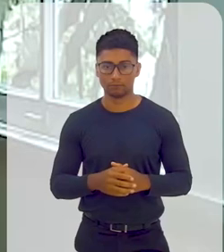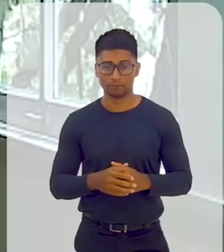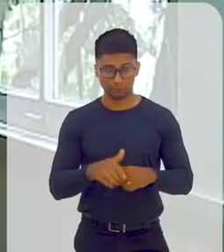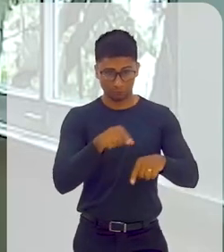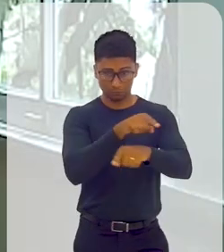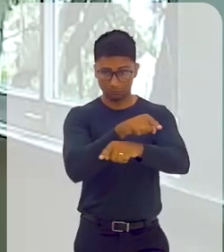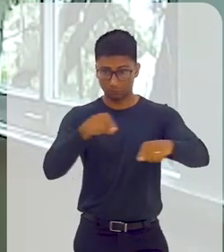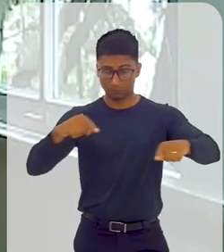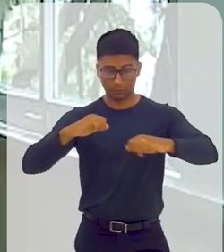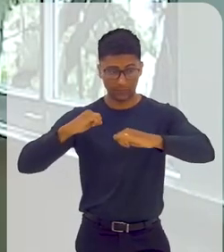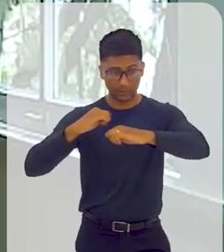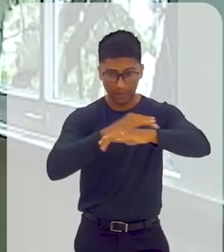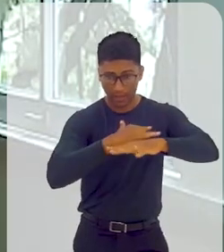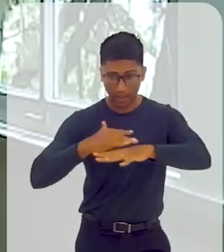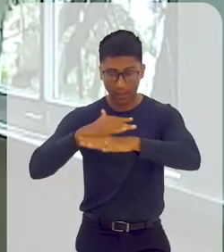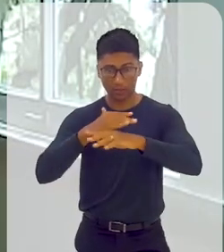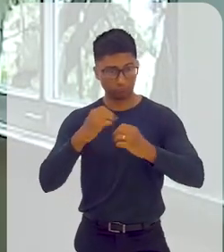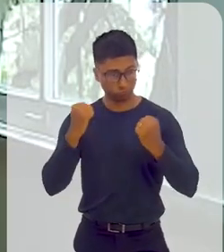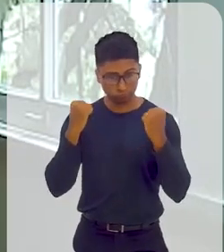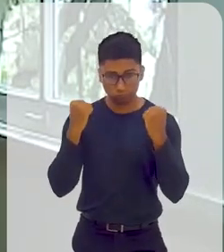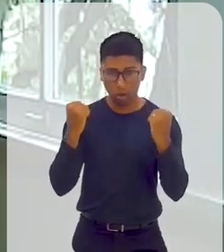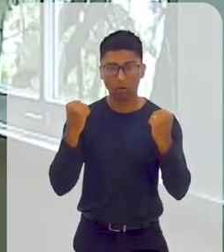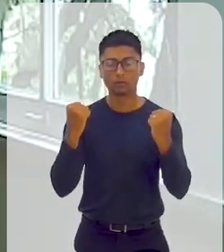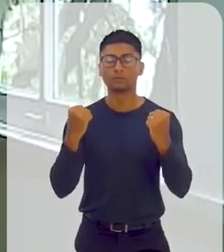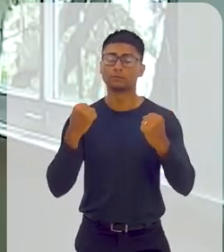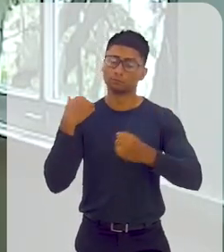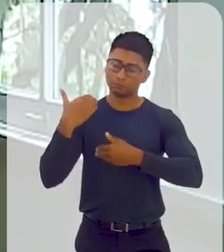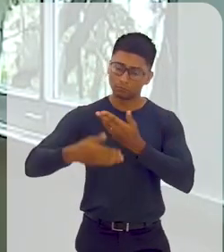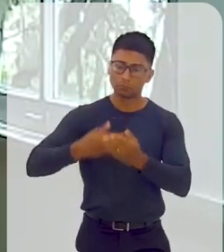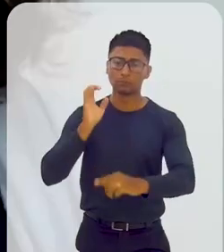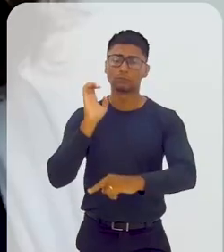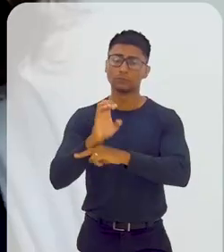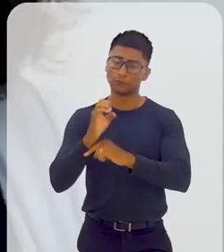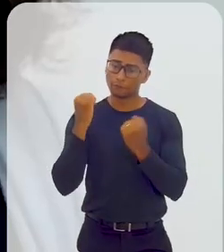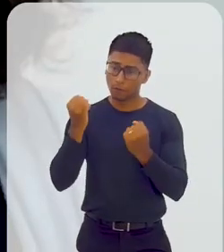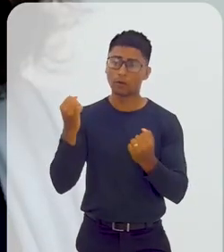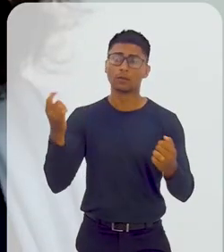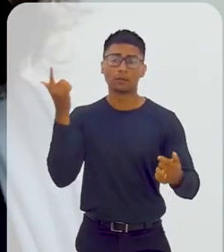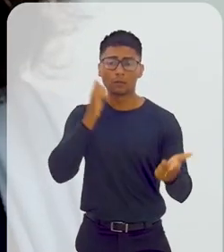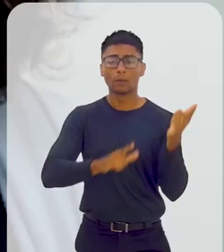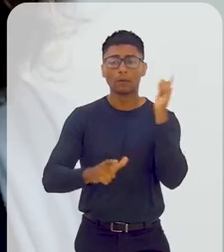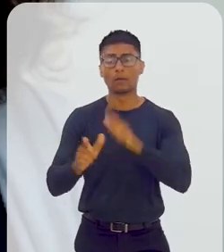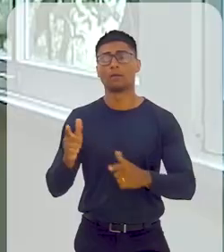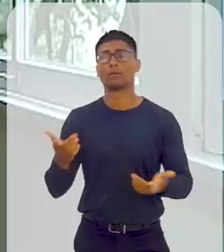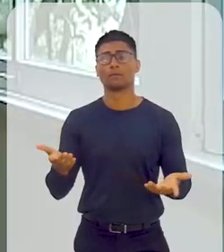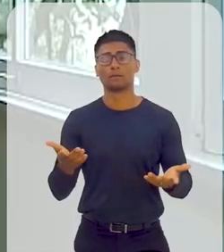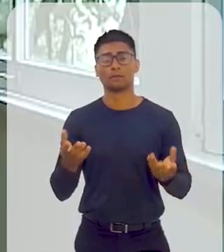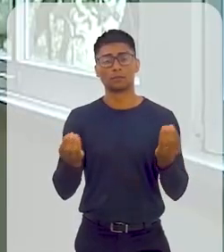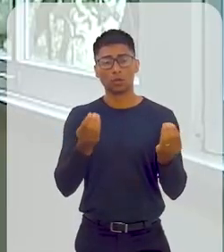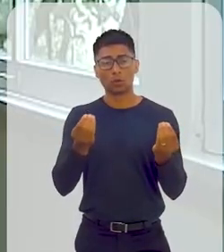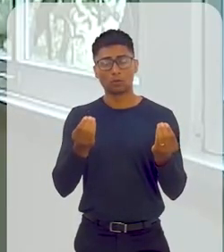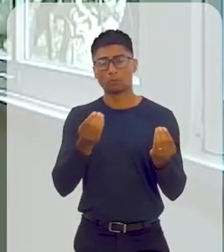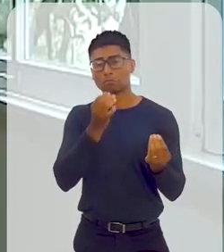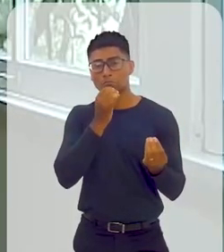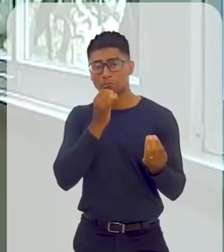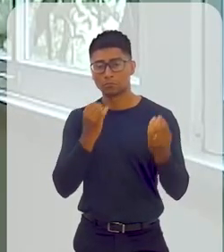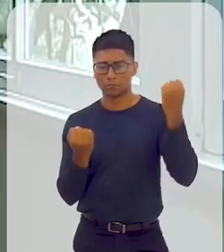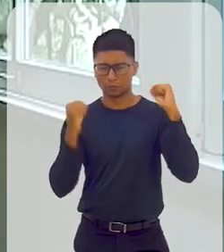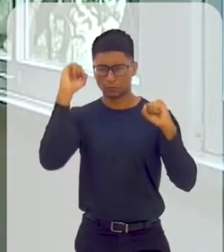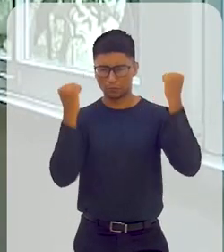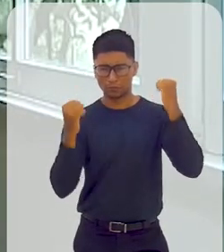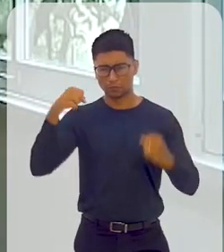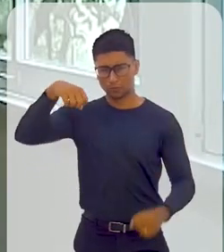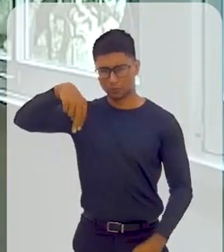os municípios, você acaba fortalecendo o estado, através, portanto, da indústria naval, que não